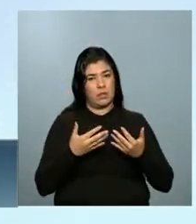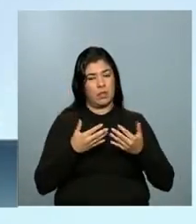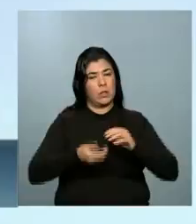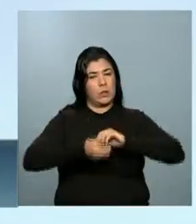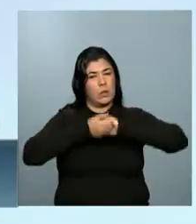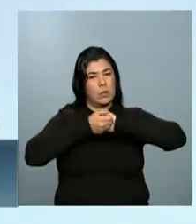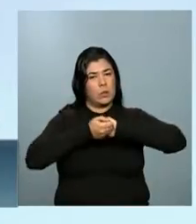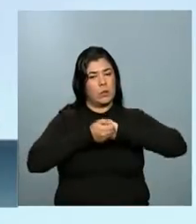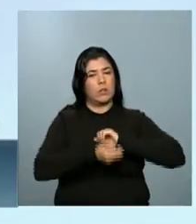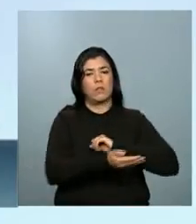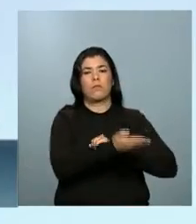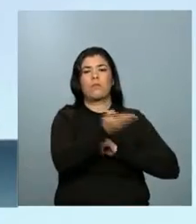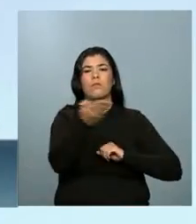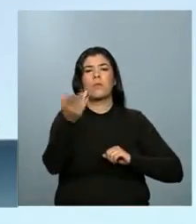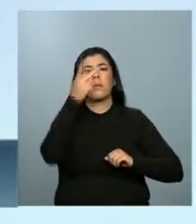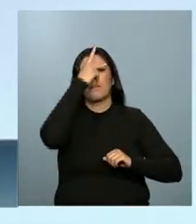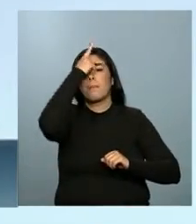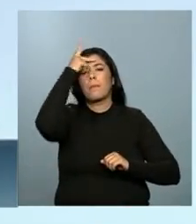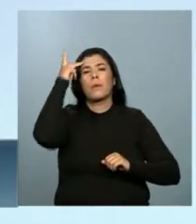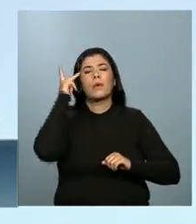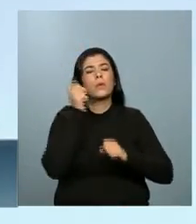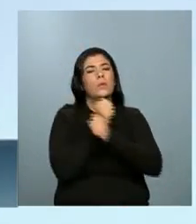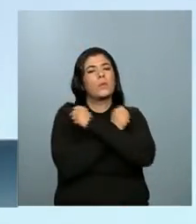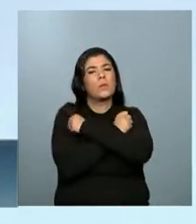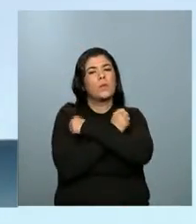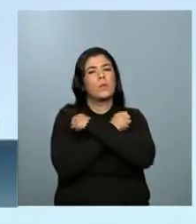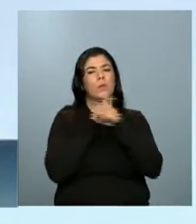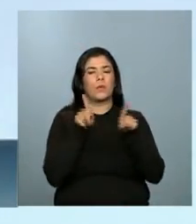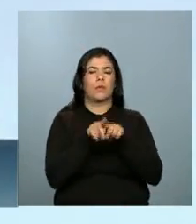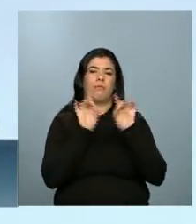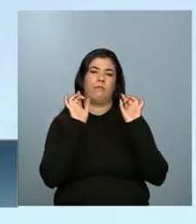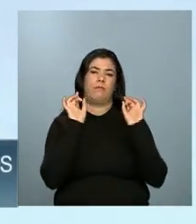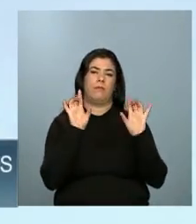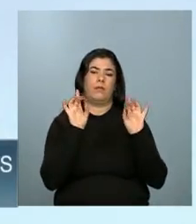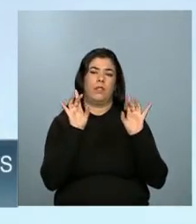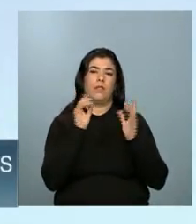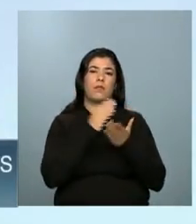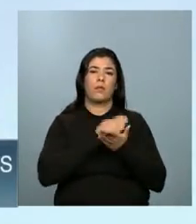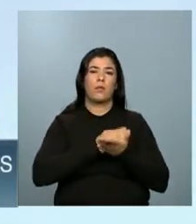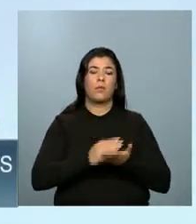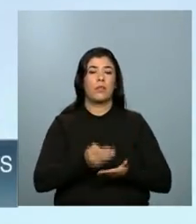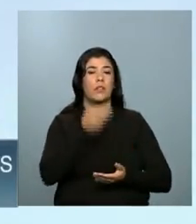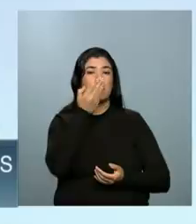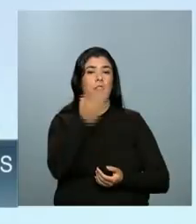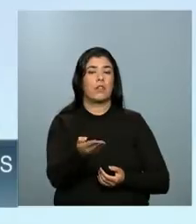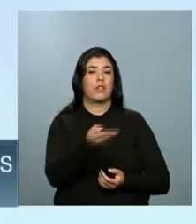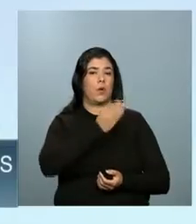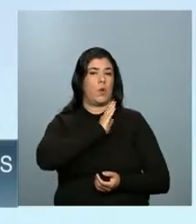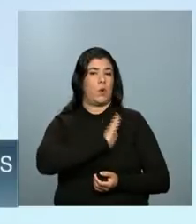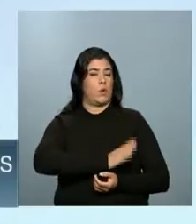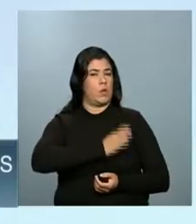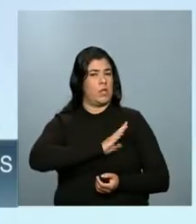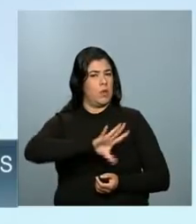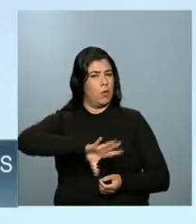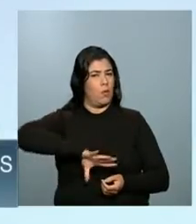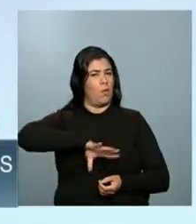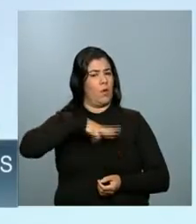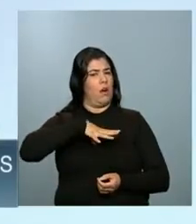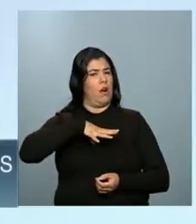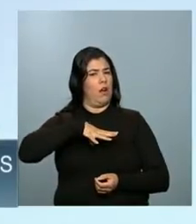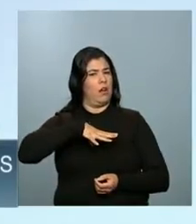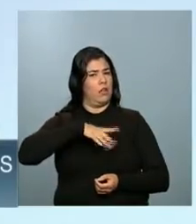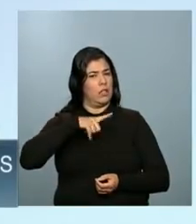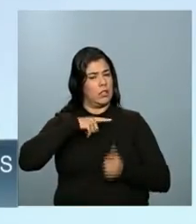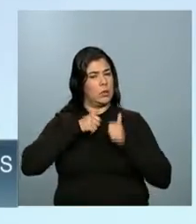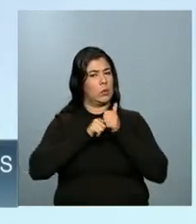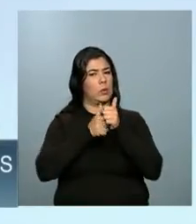saudar presenças queridas, importantes para nós, começando por ela, esse coração valente que hoje, graças a Deus,